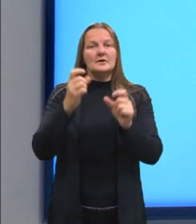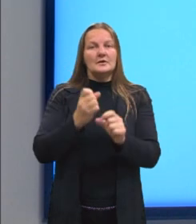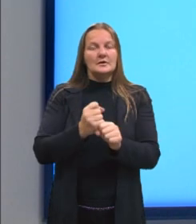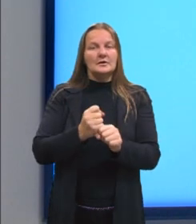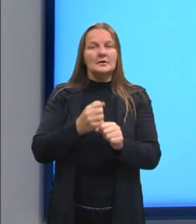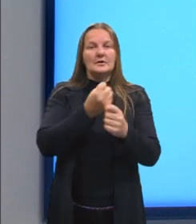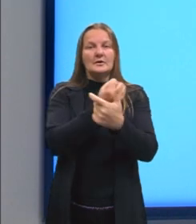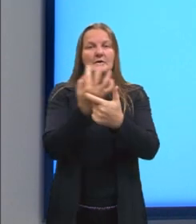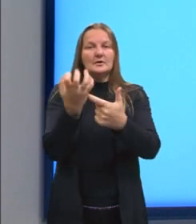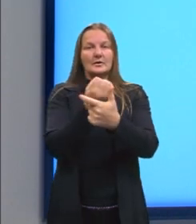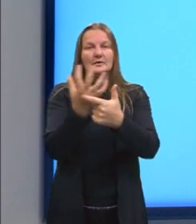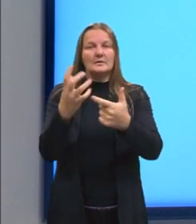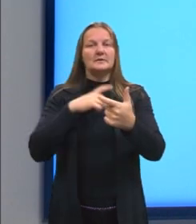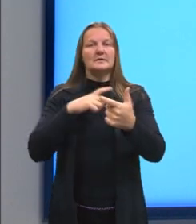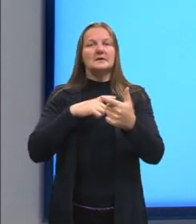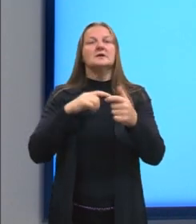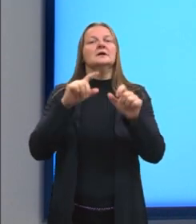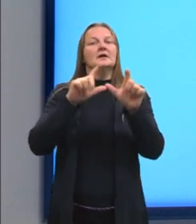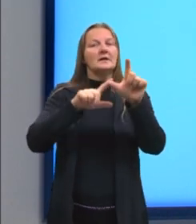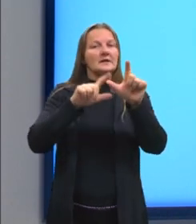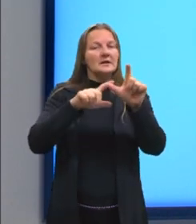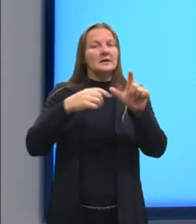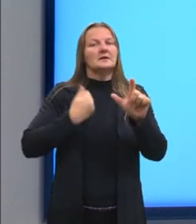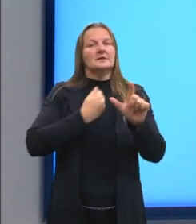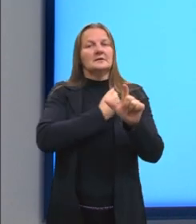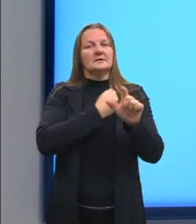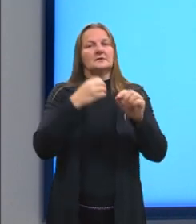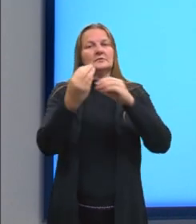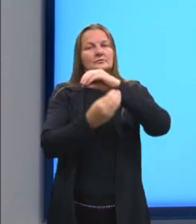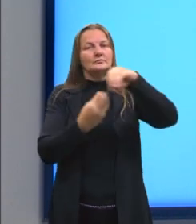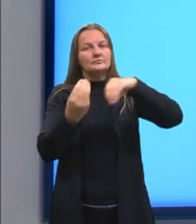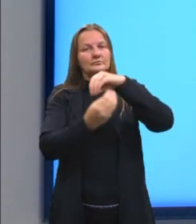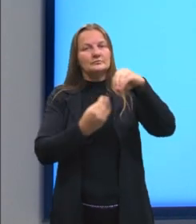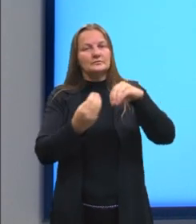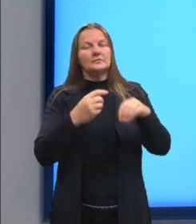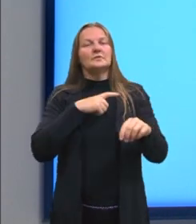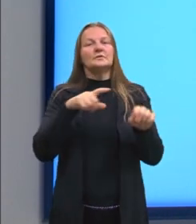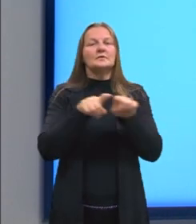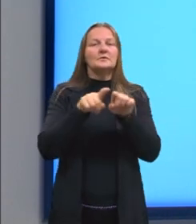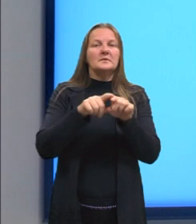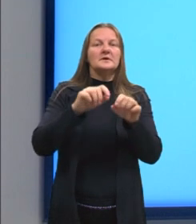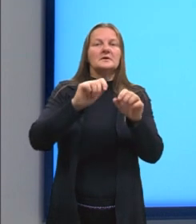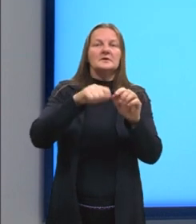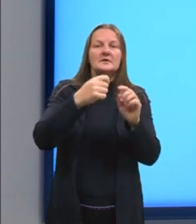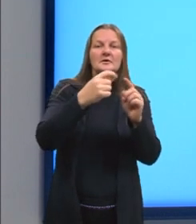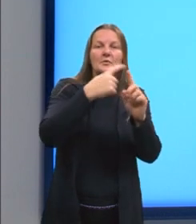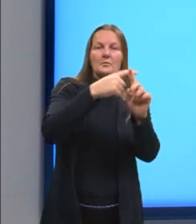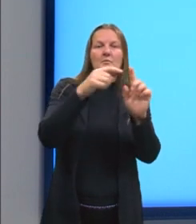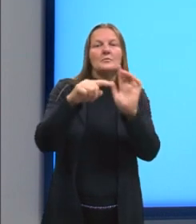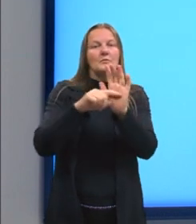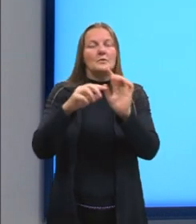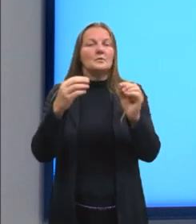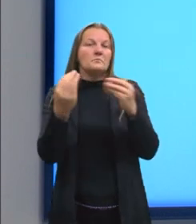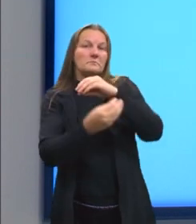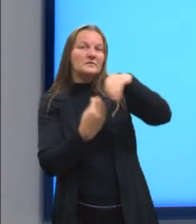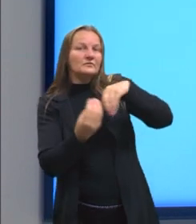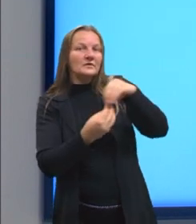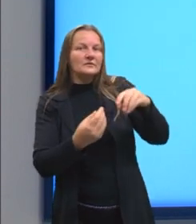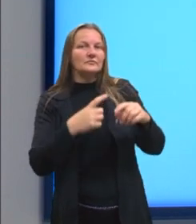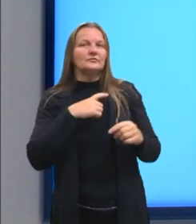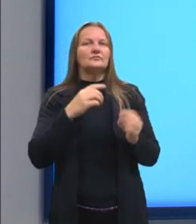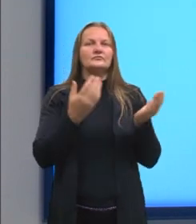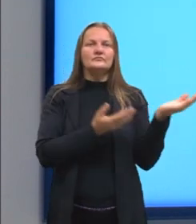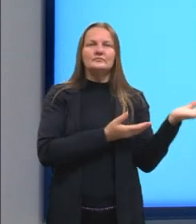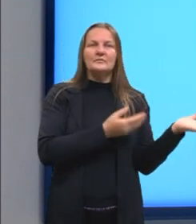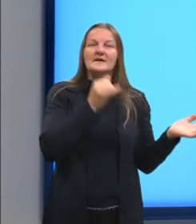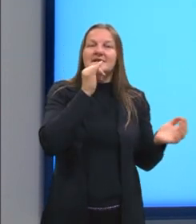algébricas são formadas por números, letras e os sinais das operações. Aqui eu trouxe para